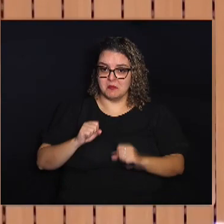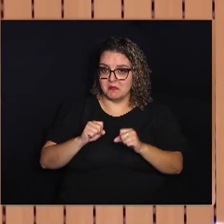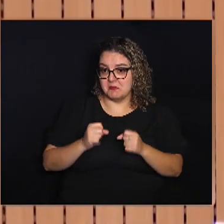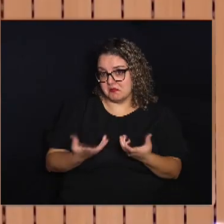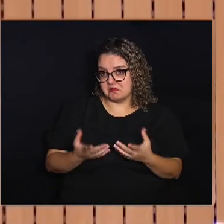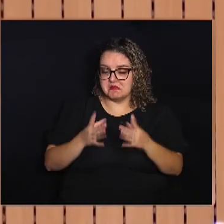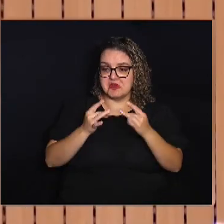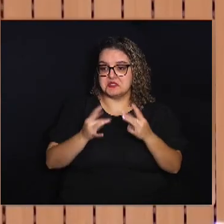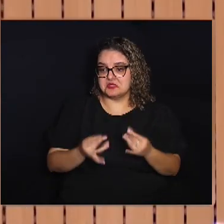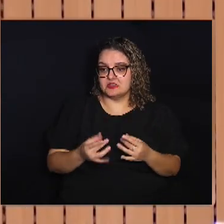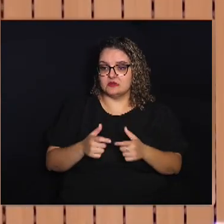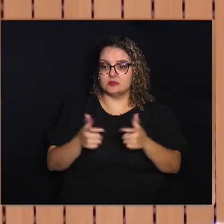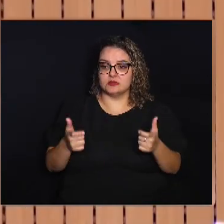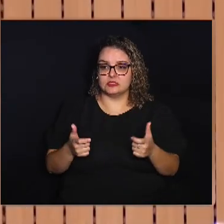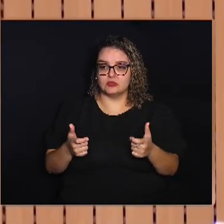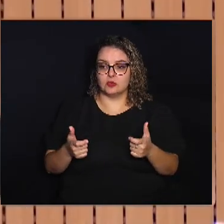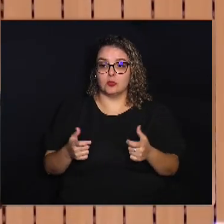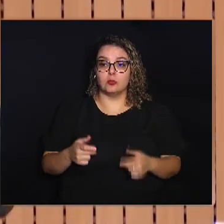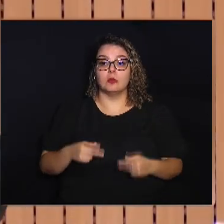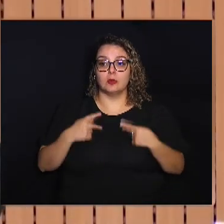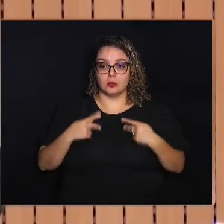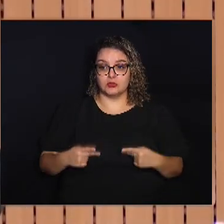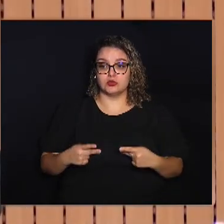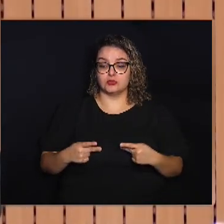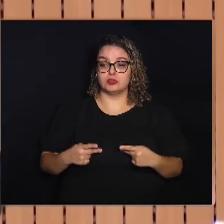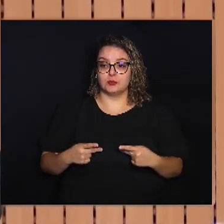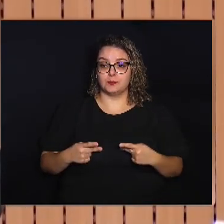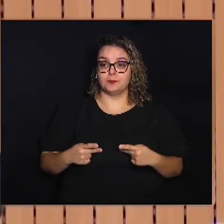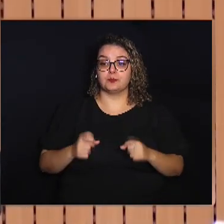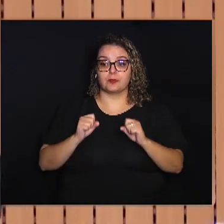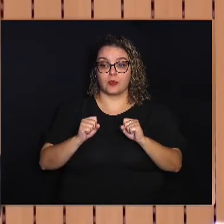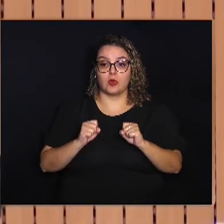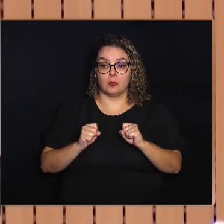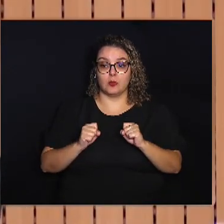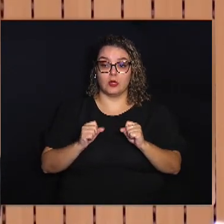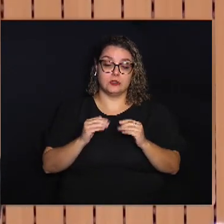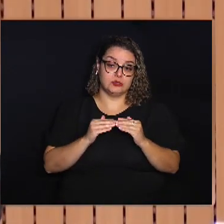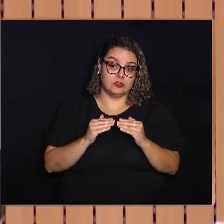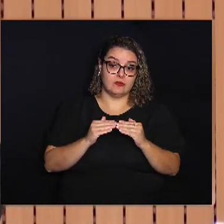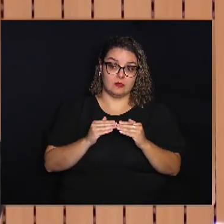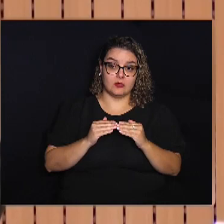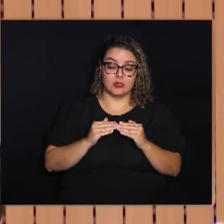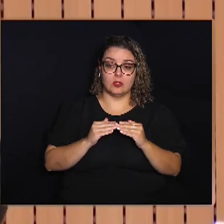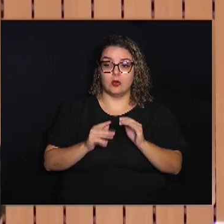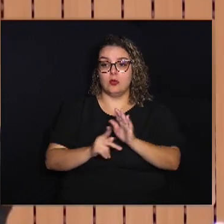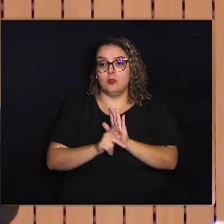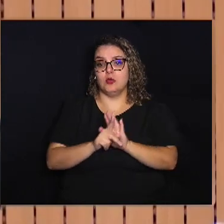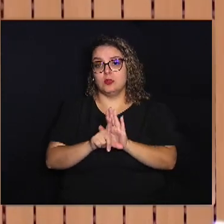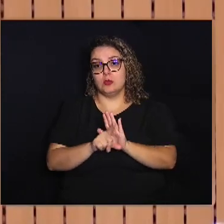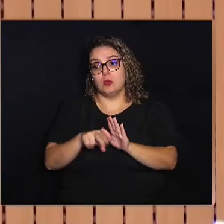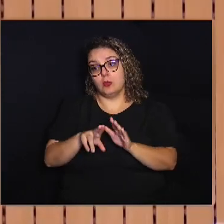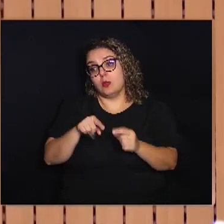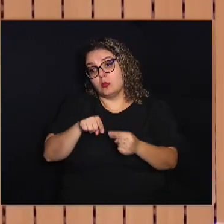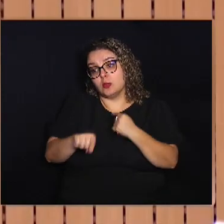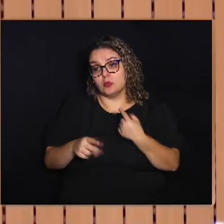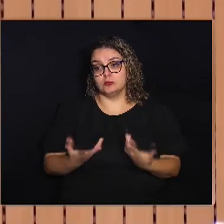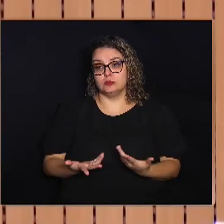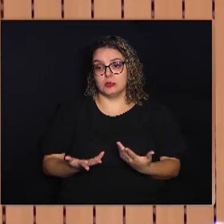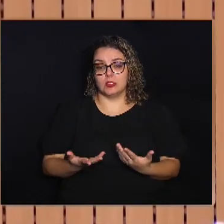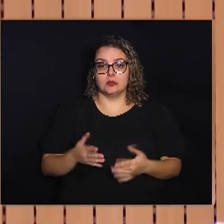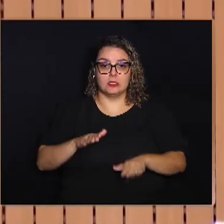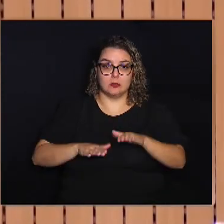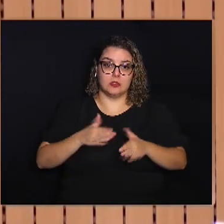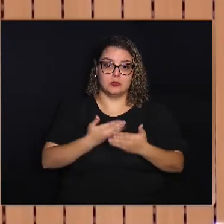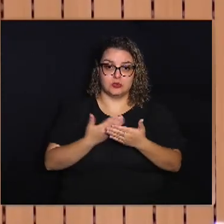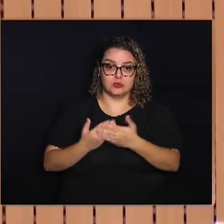detalhamento maior E uma posição que pode ser favorável ao projeto de lei Ou ao contrário, dependendo do estudo que